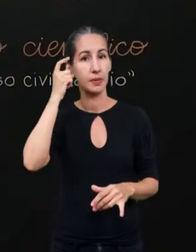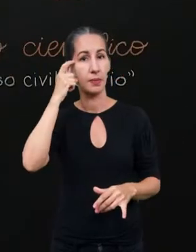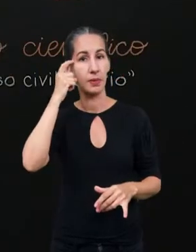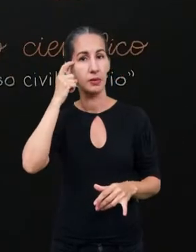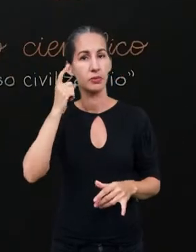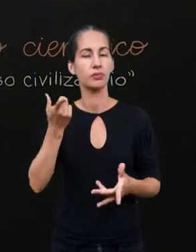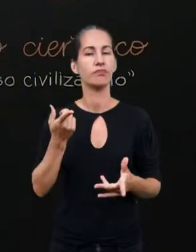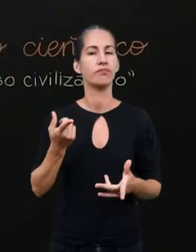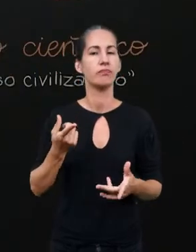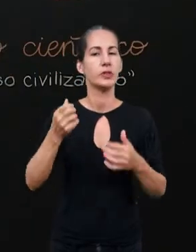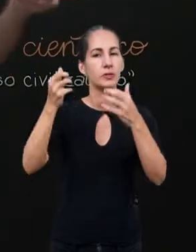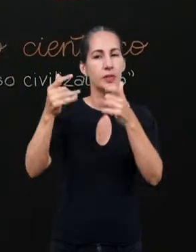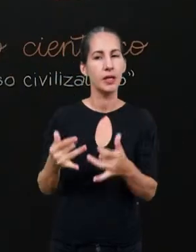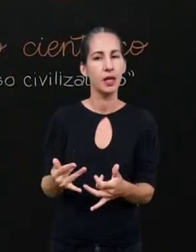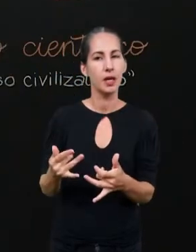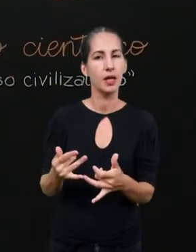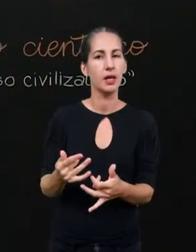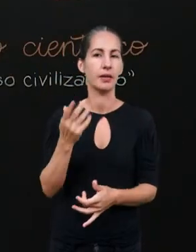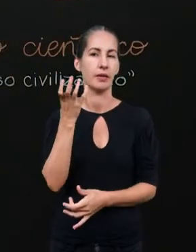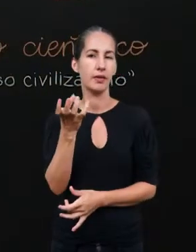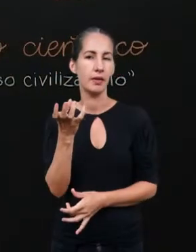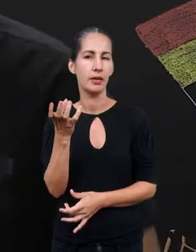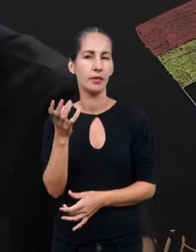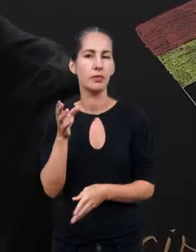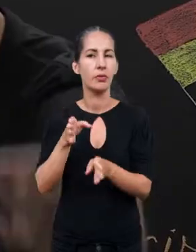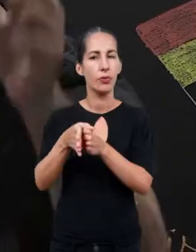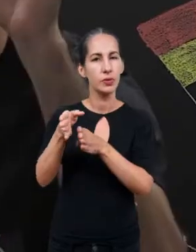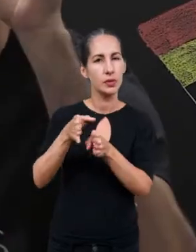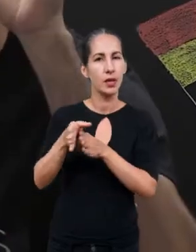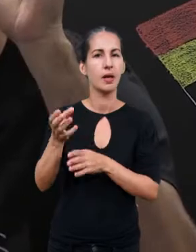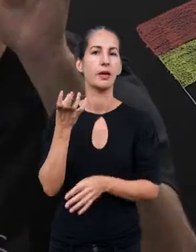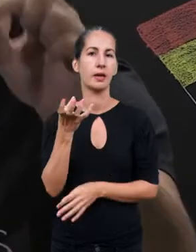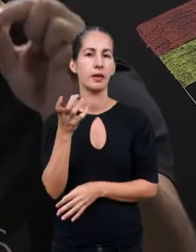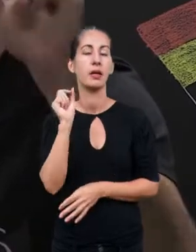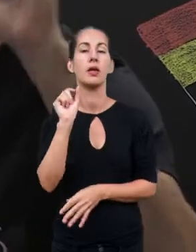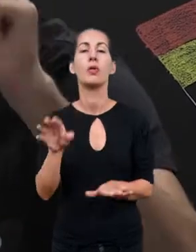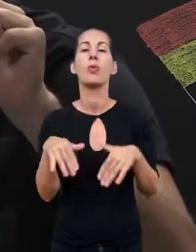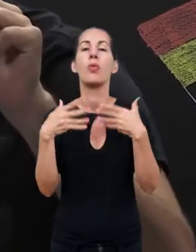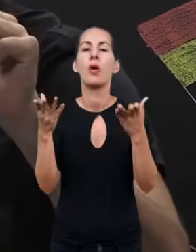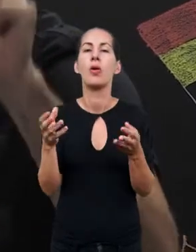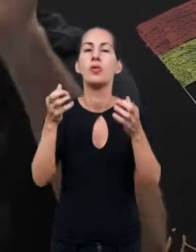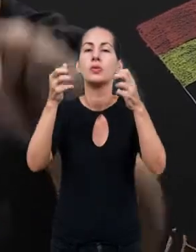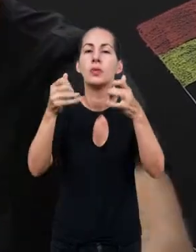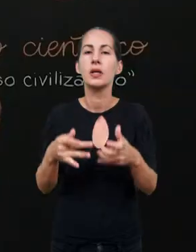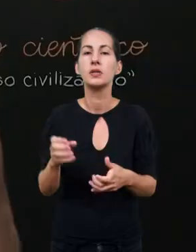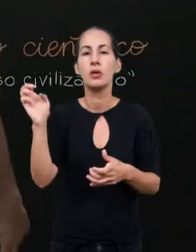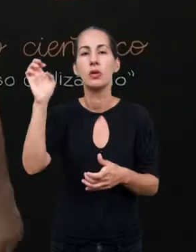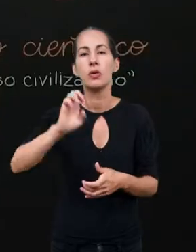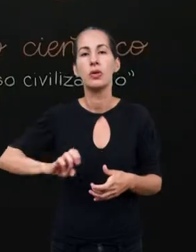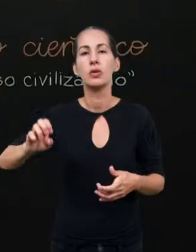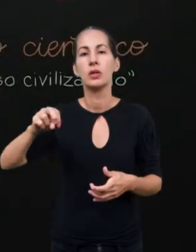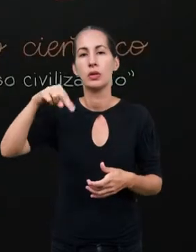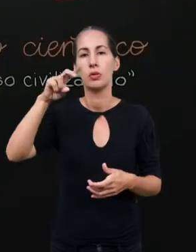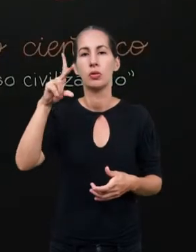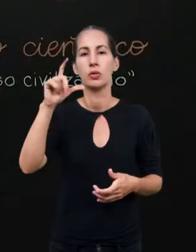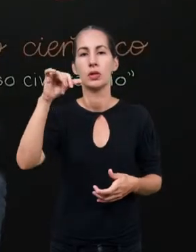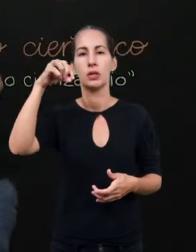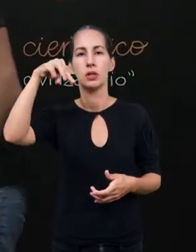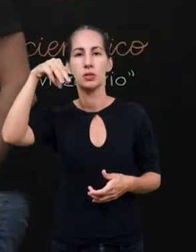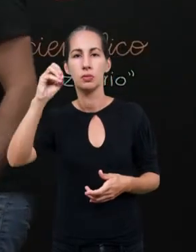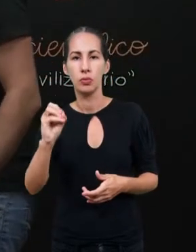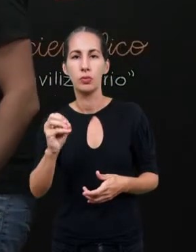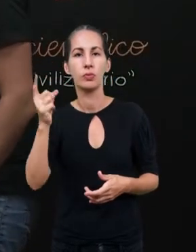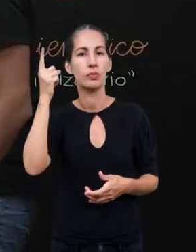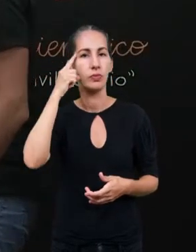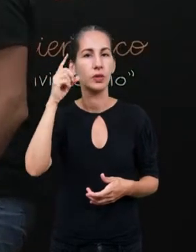tentativa de justificar. Uma tentativa de convencer. Qual é o argumento europeu para o neocolonialismo? A